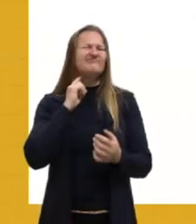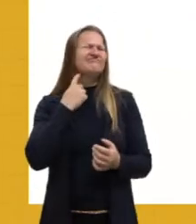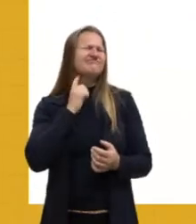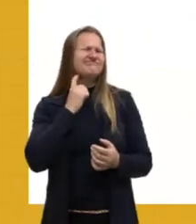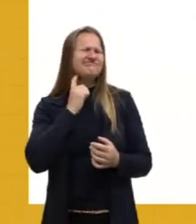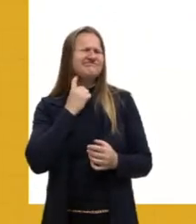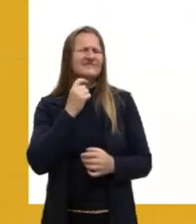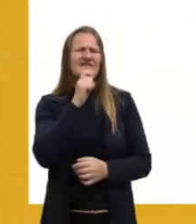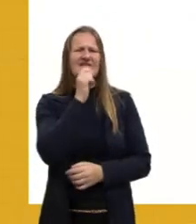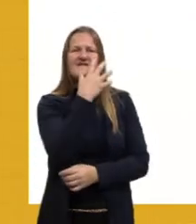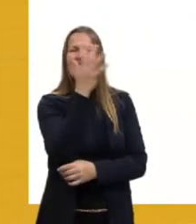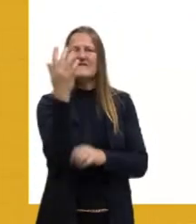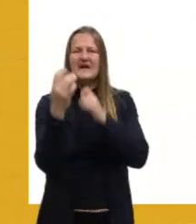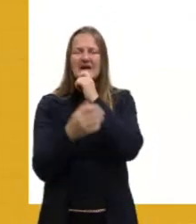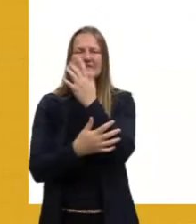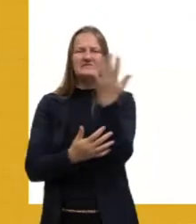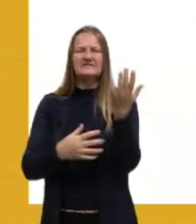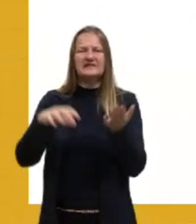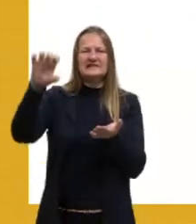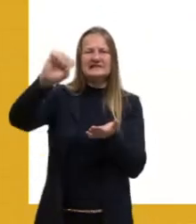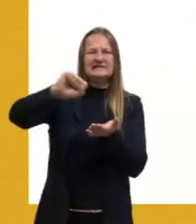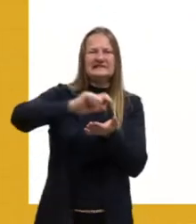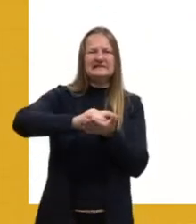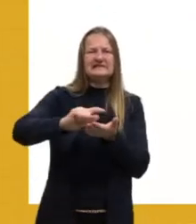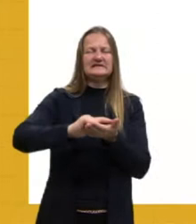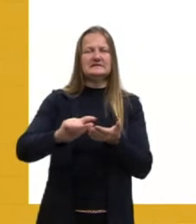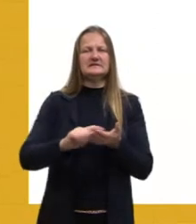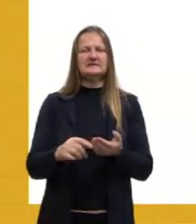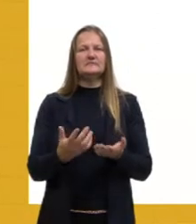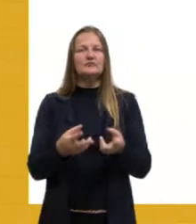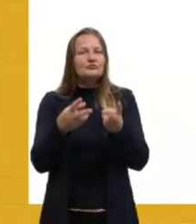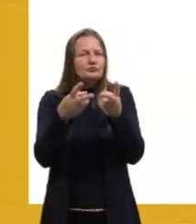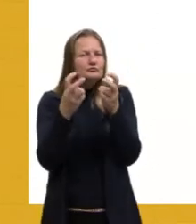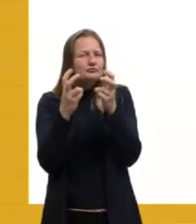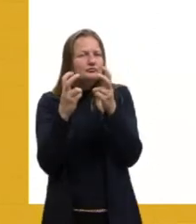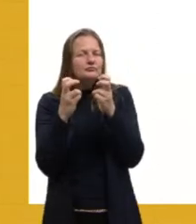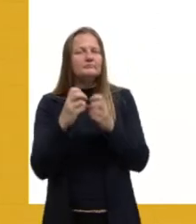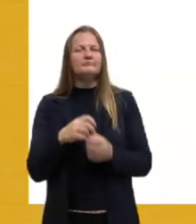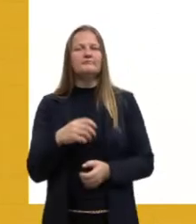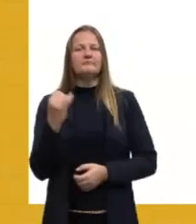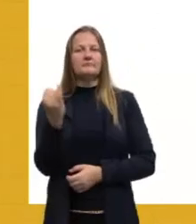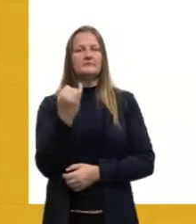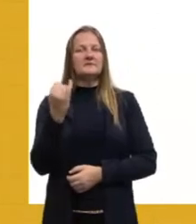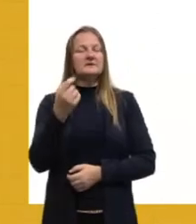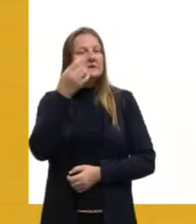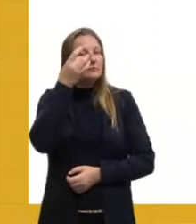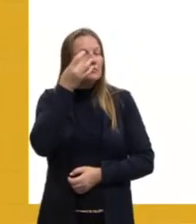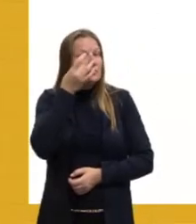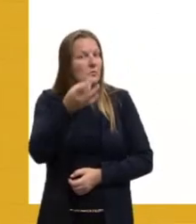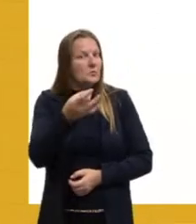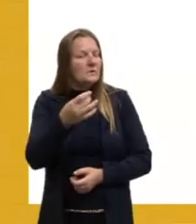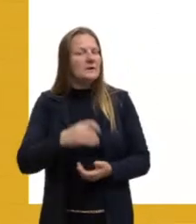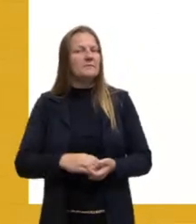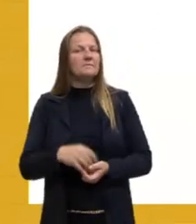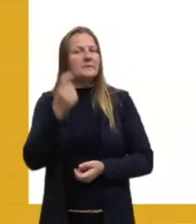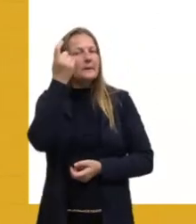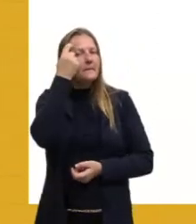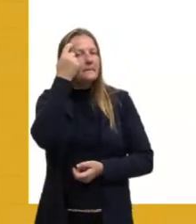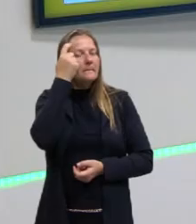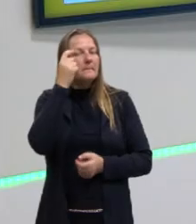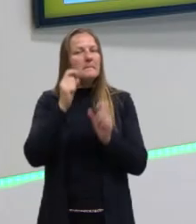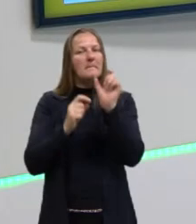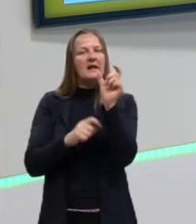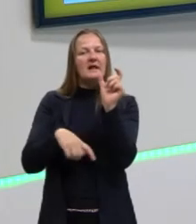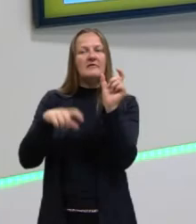ambiental por resíduos de limpeza. Então, uma das coisas que nós temos que ter em mente, né, as palavras